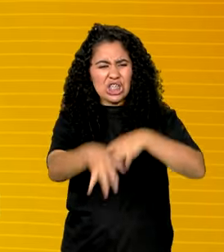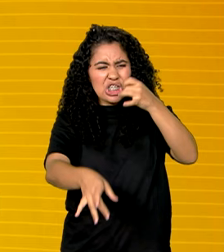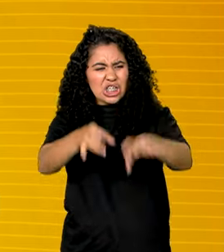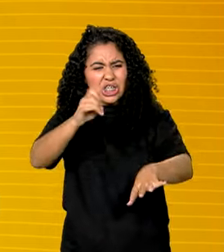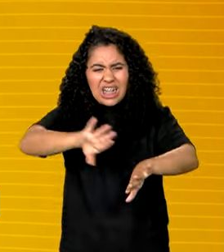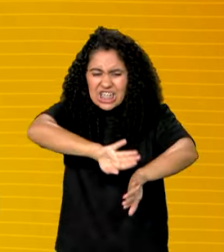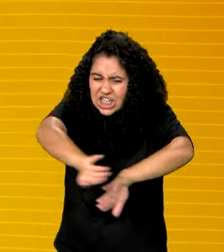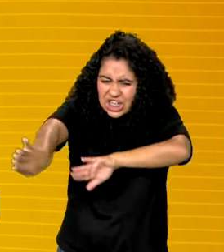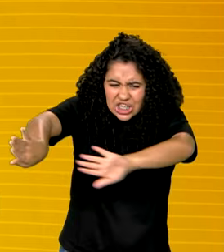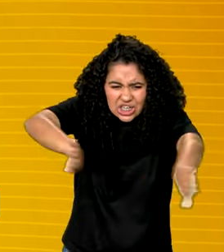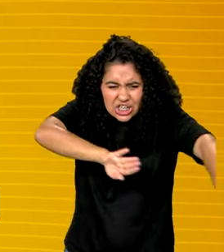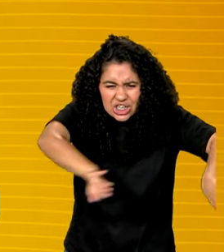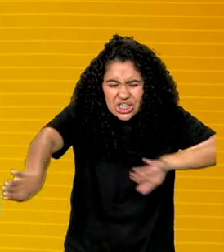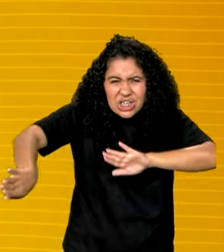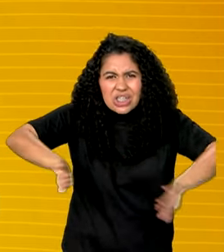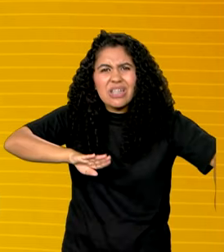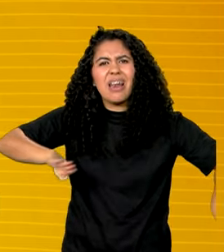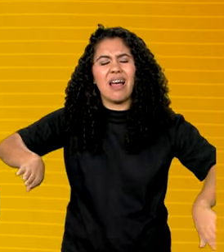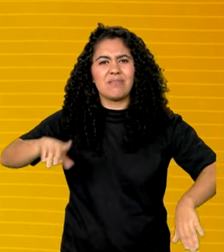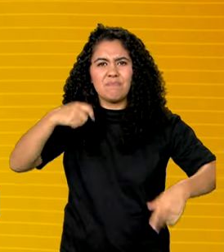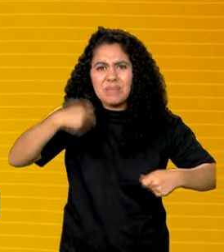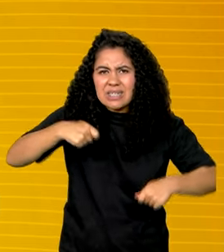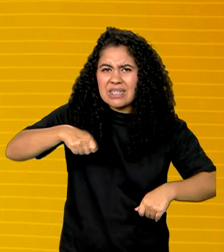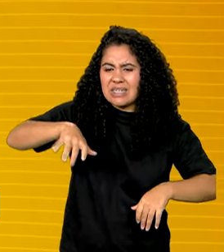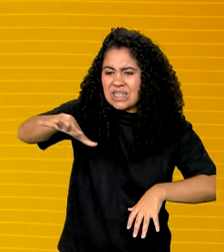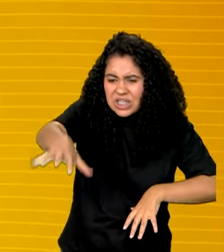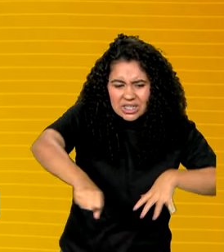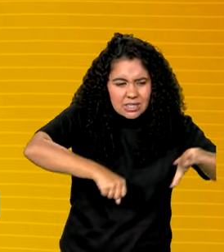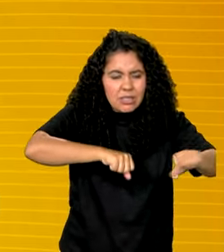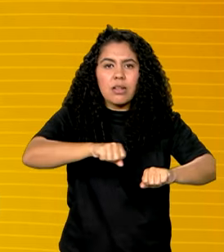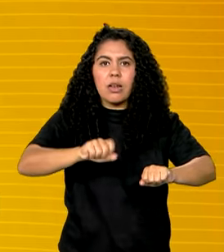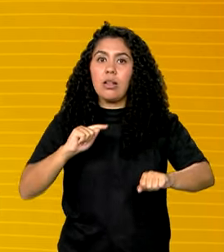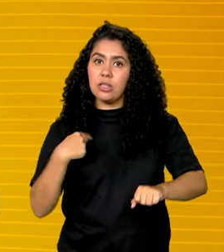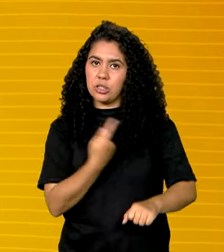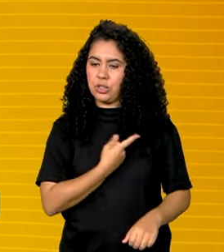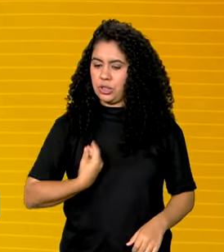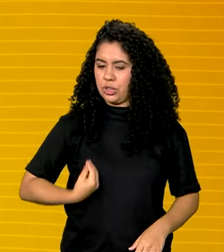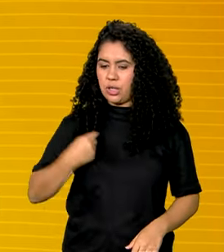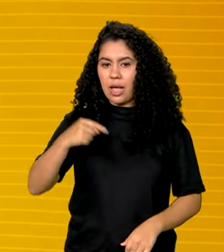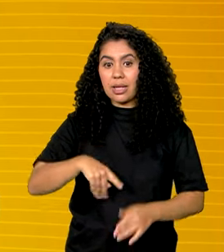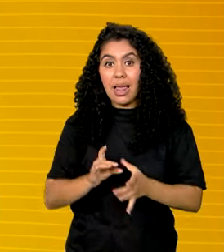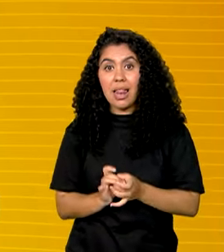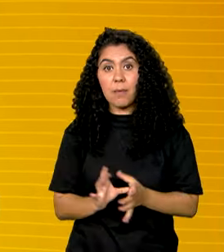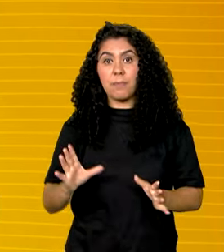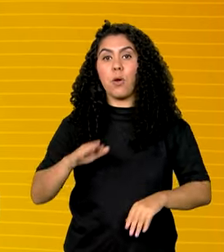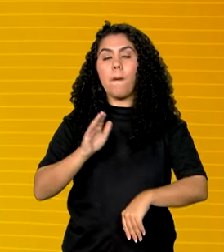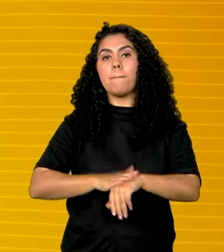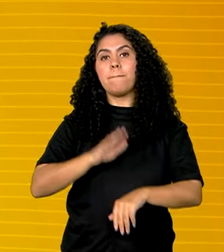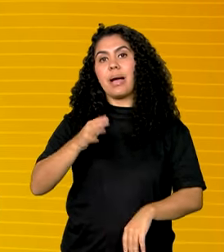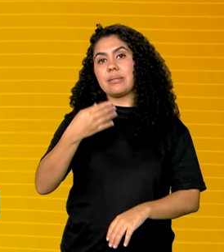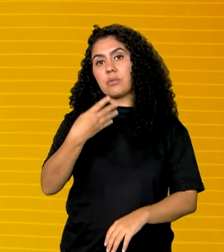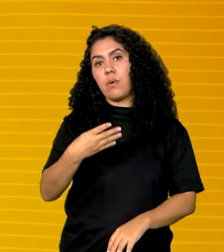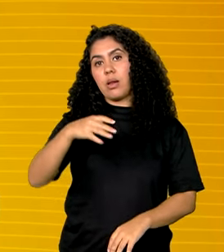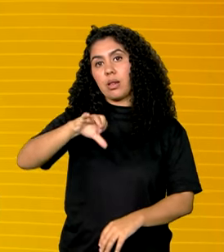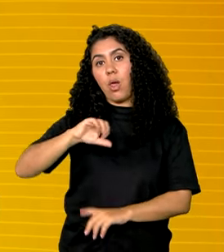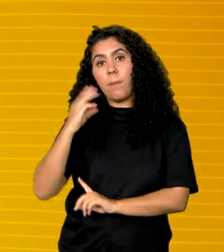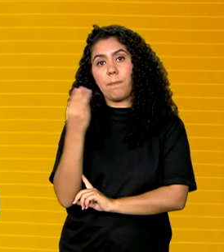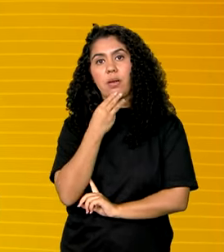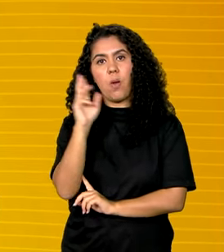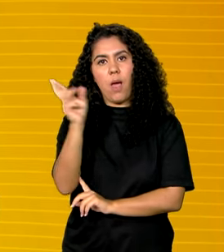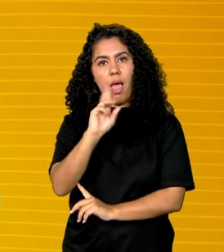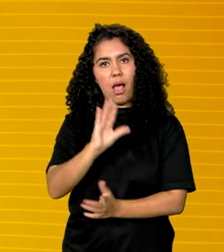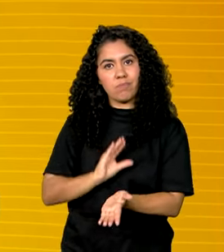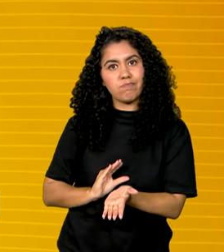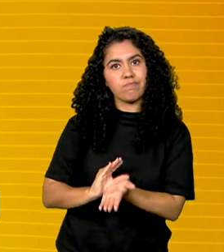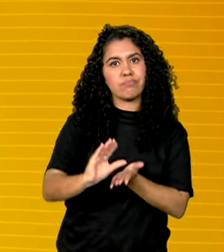enorme de lixo que ainda precisa ser retirada e nós estamos aqui liberando mais 49 milhões de reais.